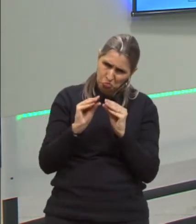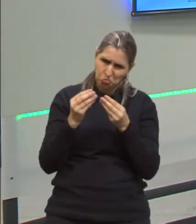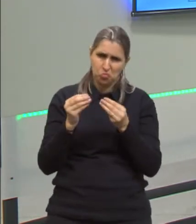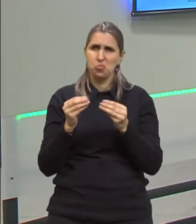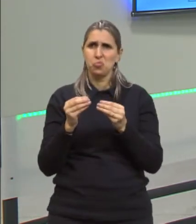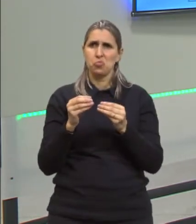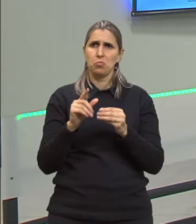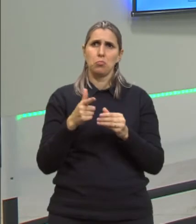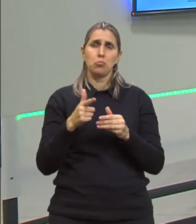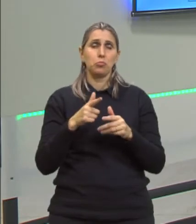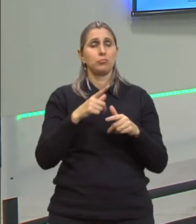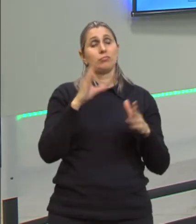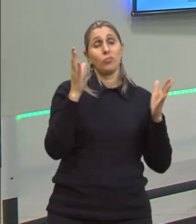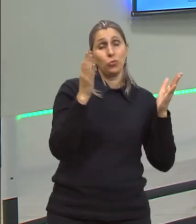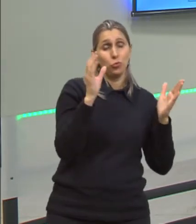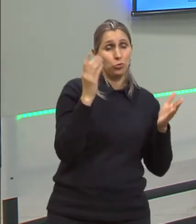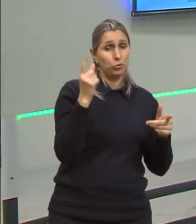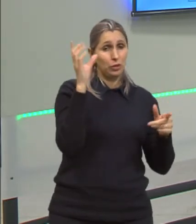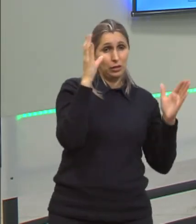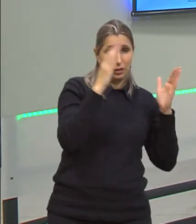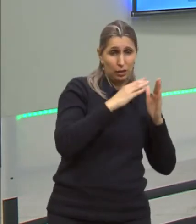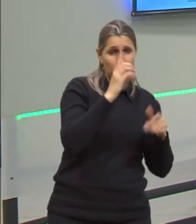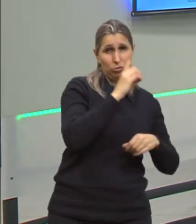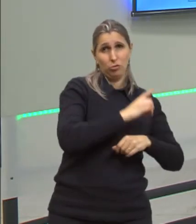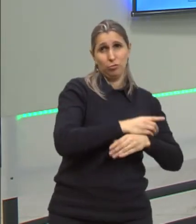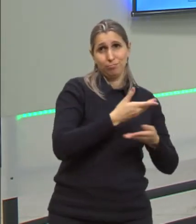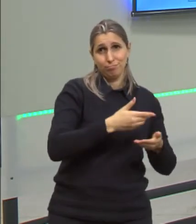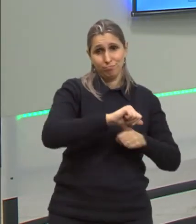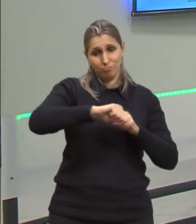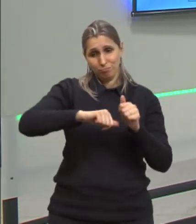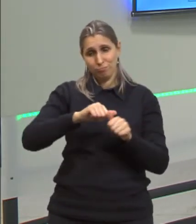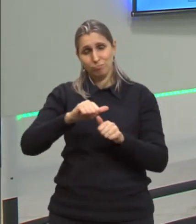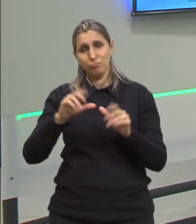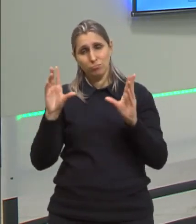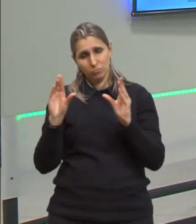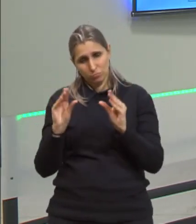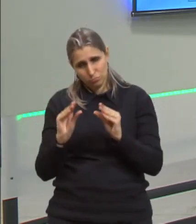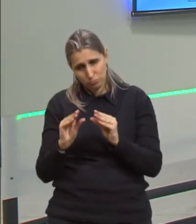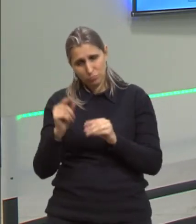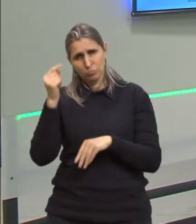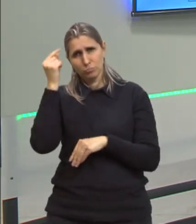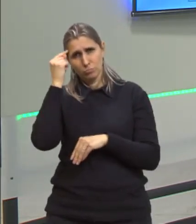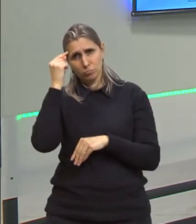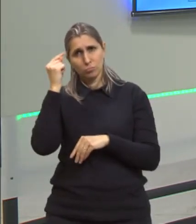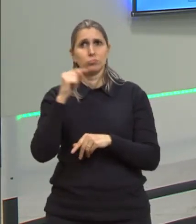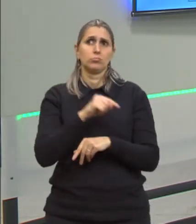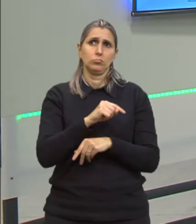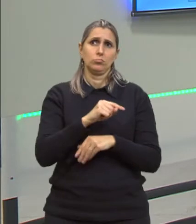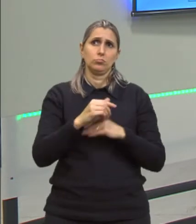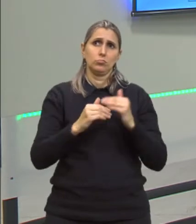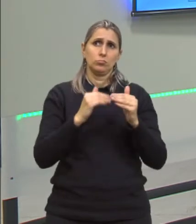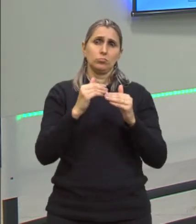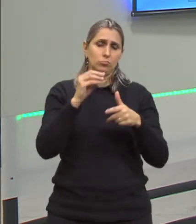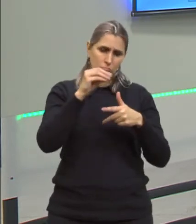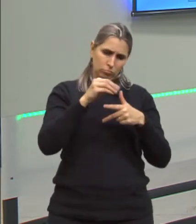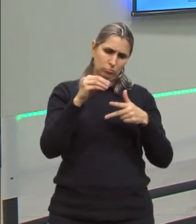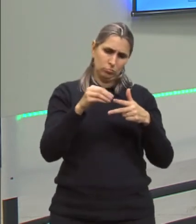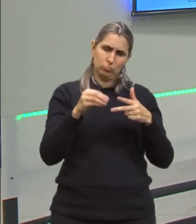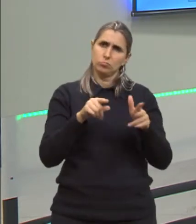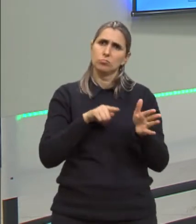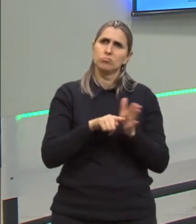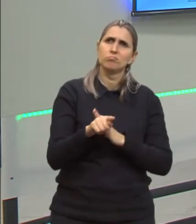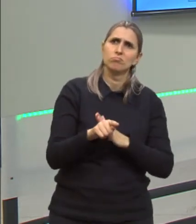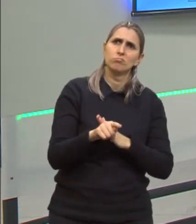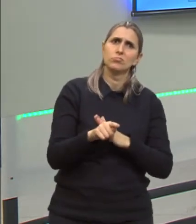Quando tu encheu estava muito quente, então estava mais dilatado. A gente tem que pensar nesse processo. É isso que o Enem pergunta. Ele